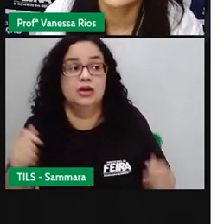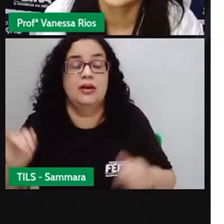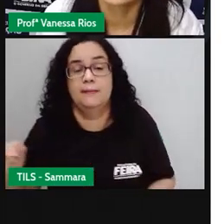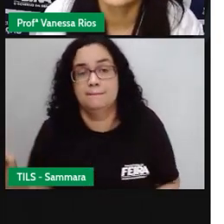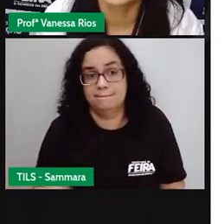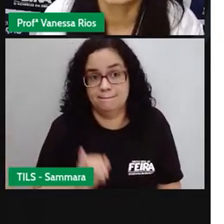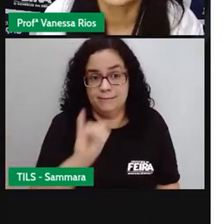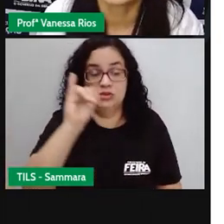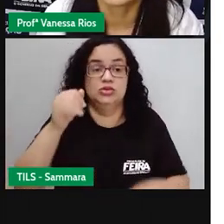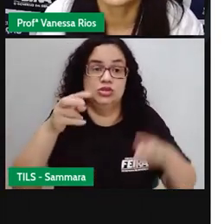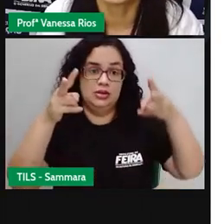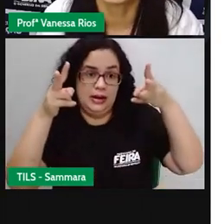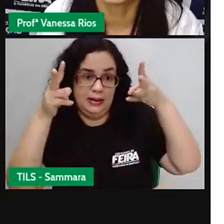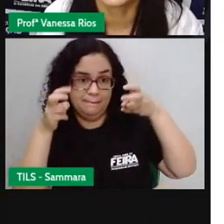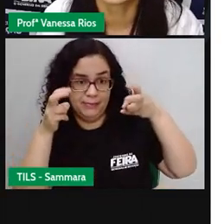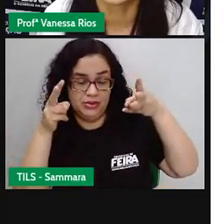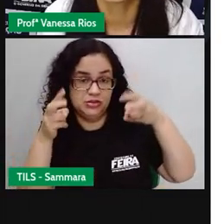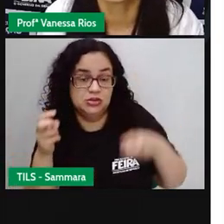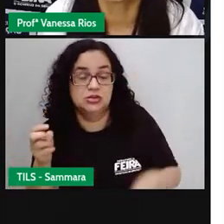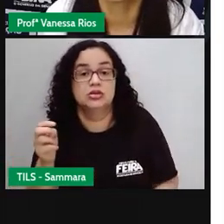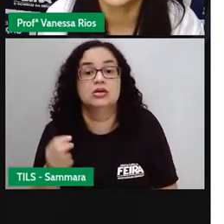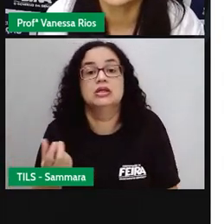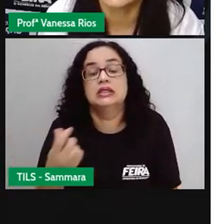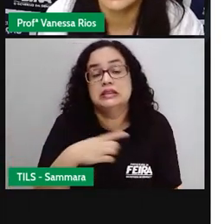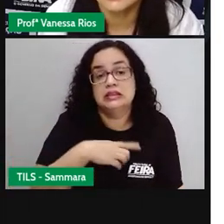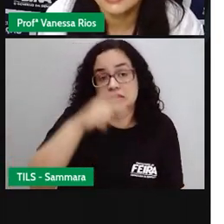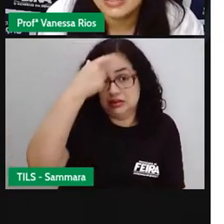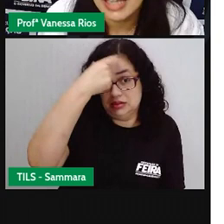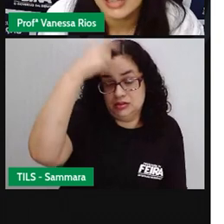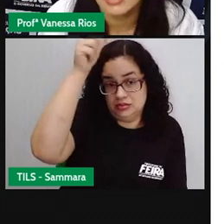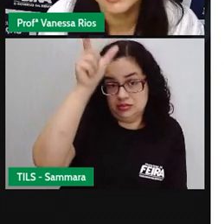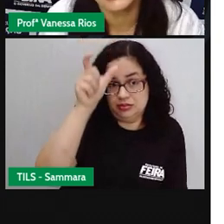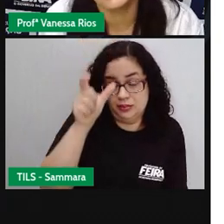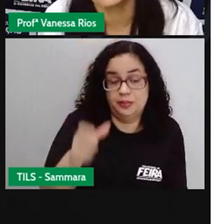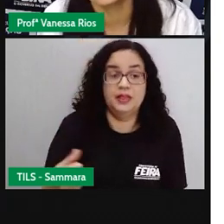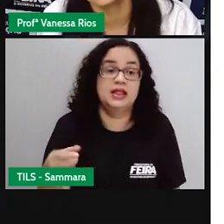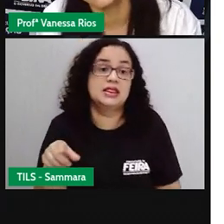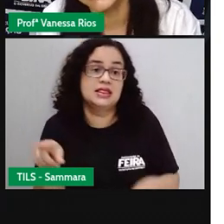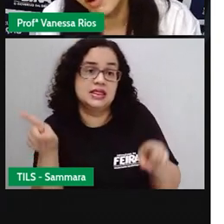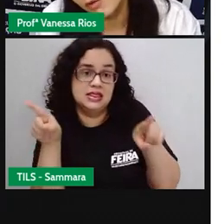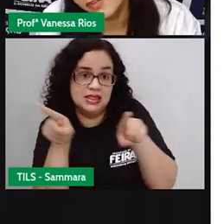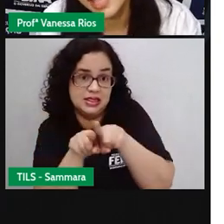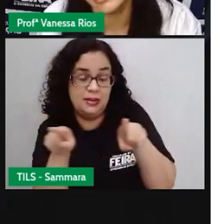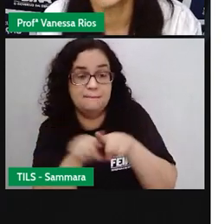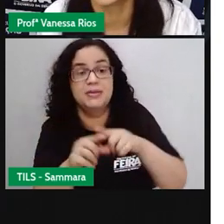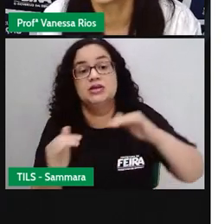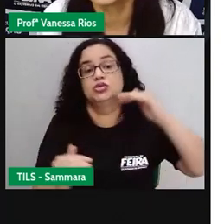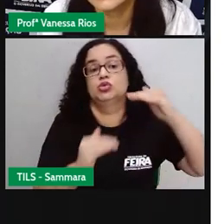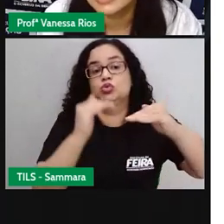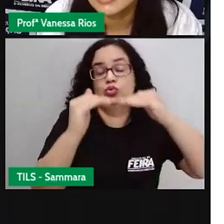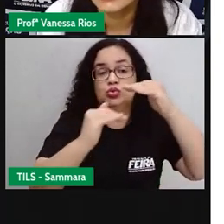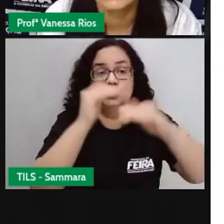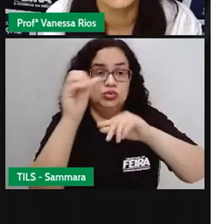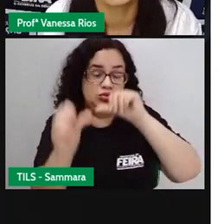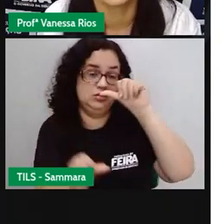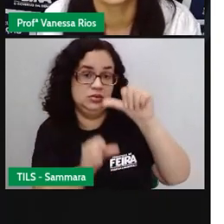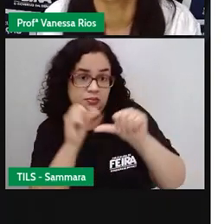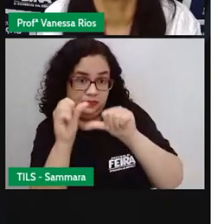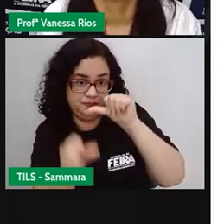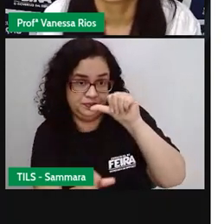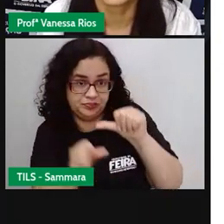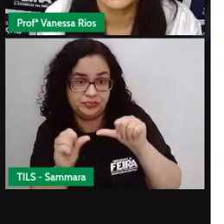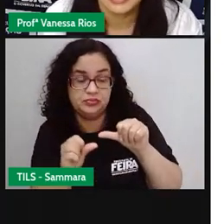importante a gente perceber o quanto o exercício da cidadania, ela também se desenvolve, ela vai mudando no